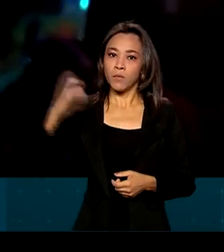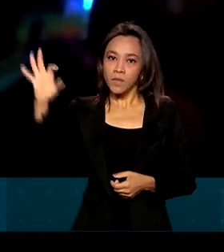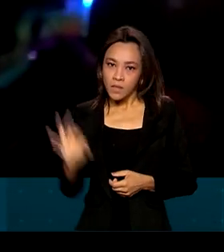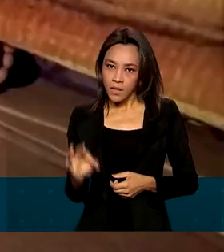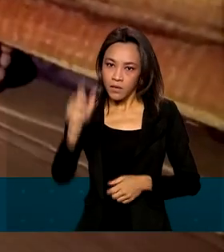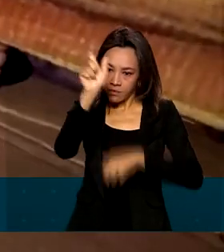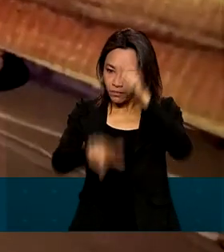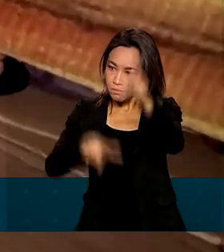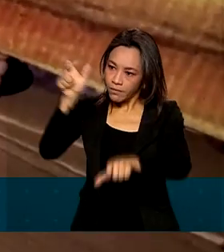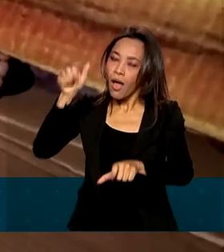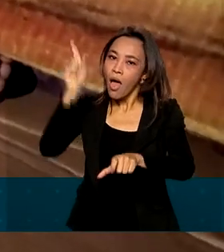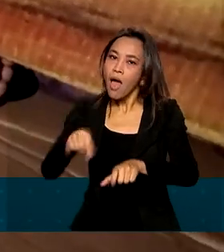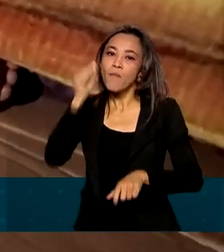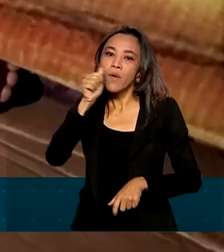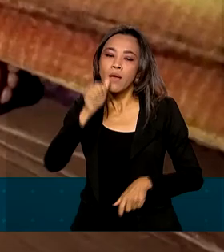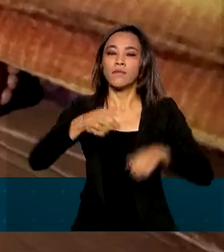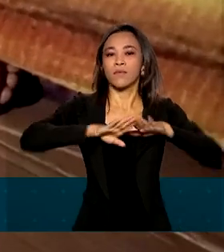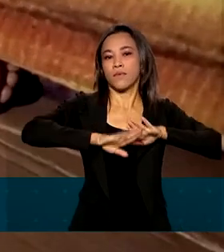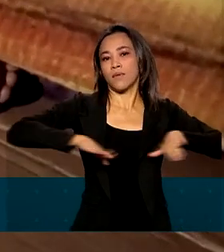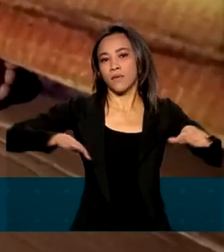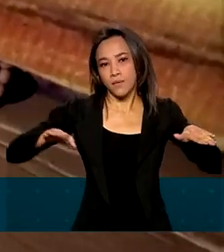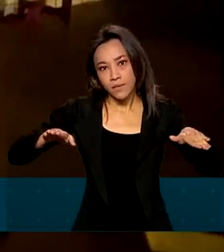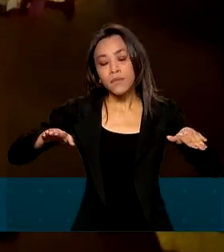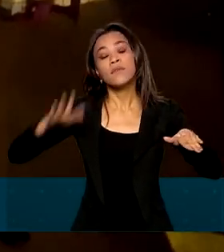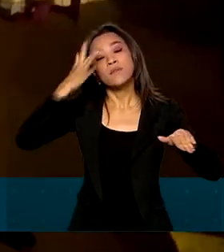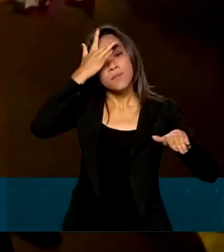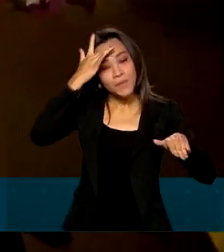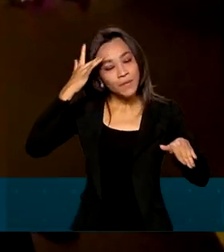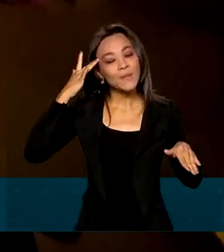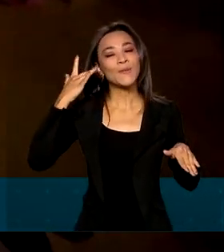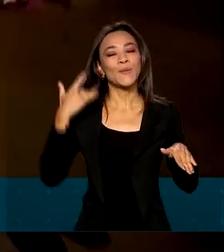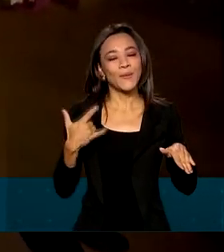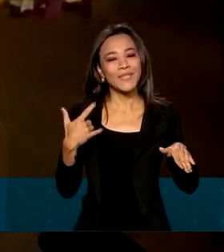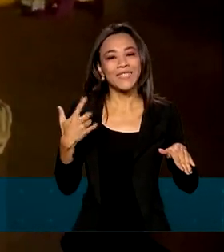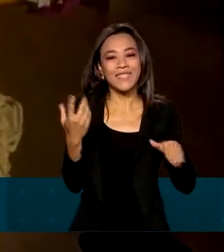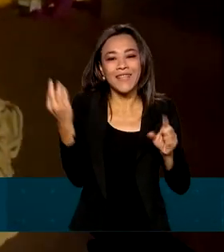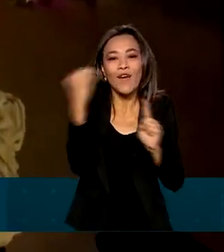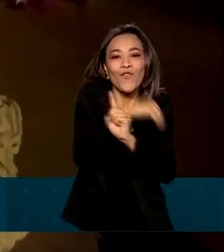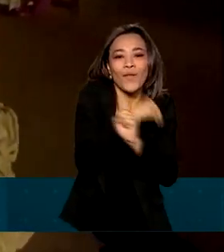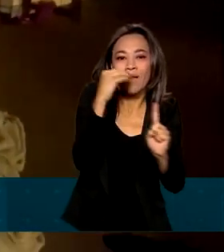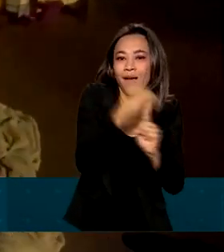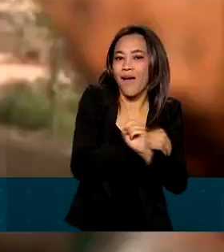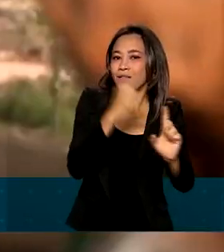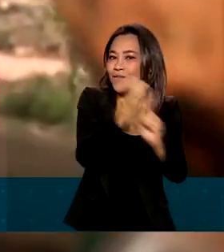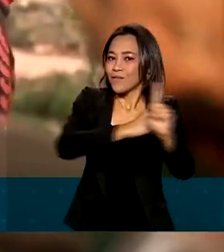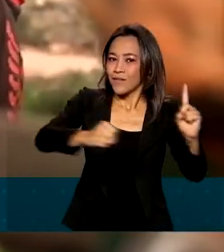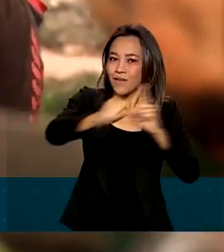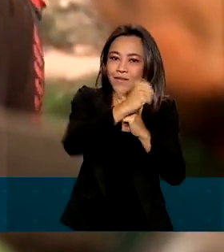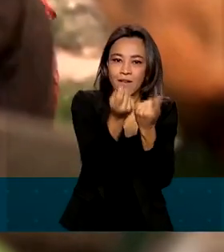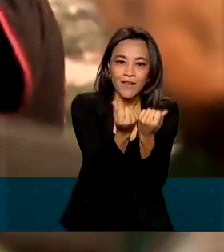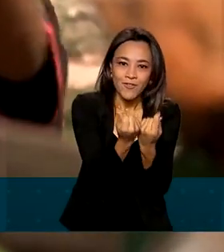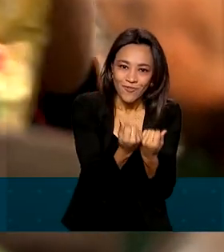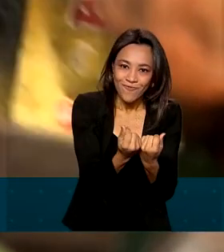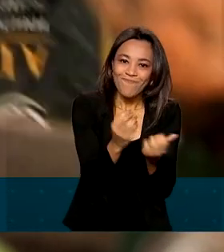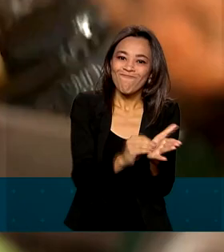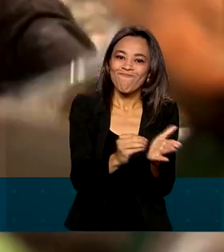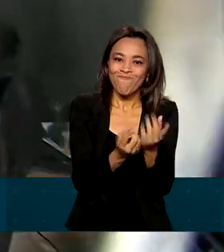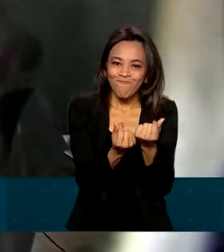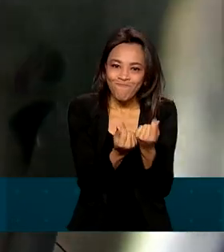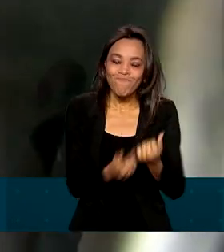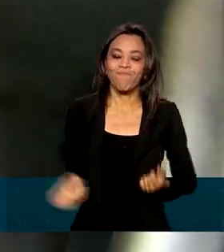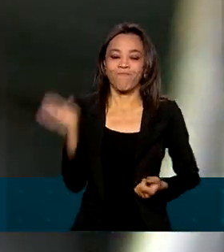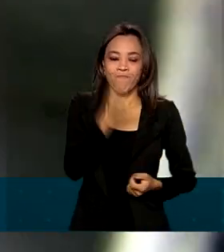são mulheres, crianças e pessoas em estado de vulnerabilidade socioeconômica. No Brasil,